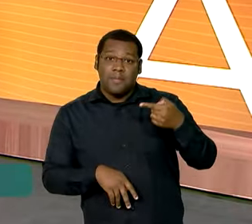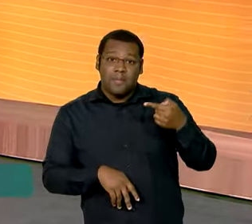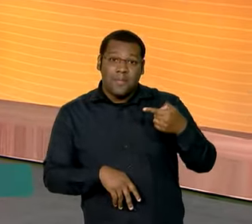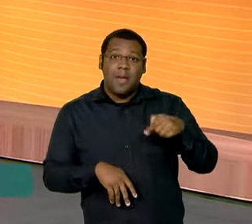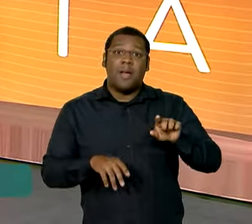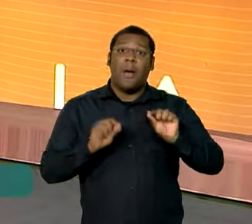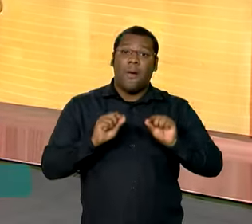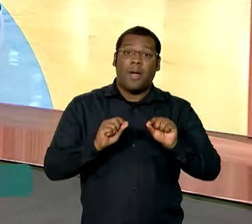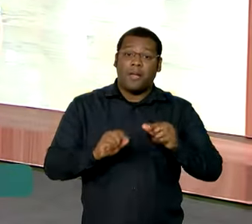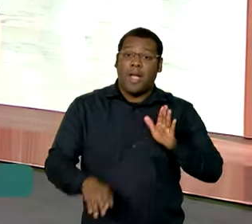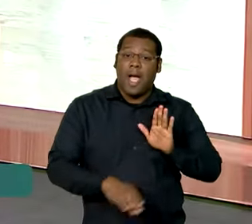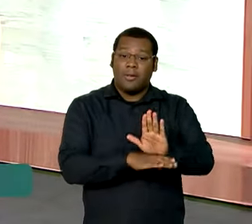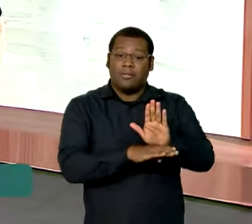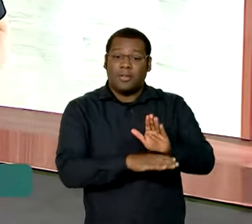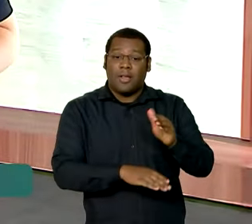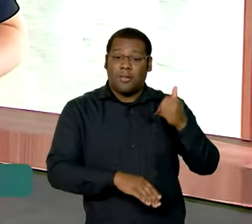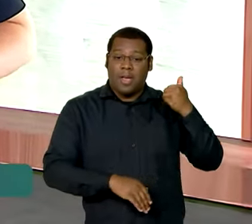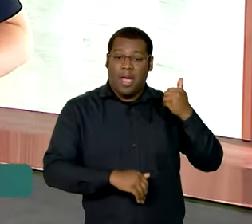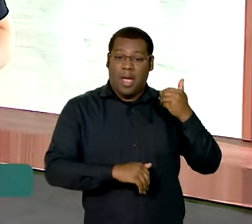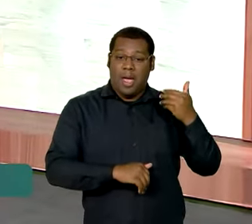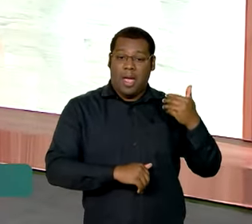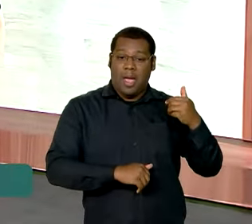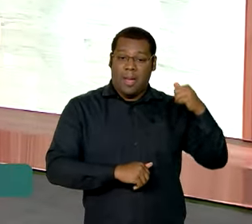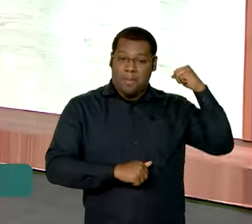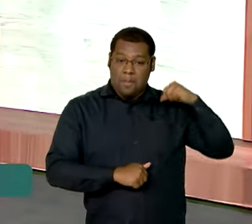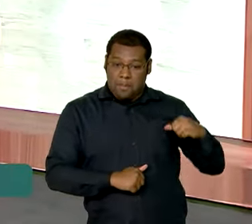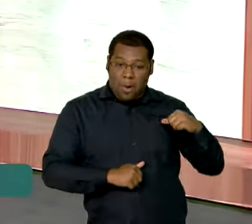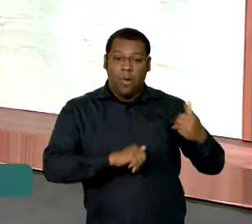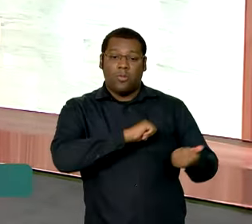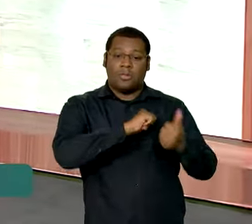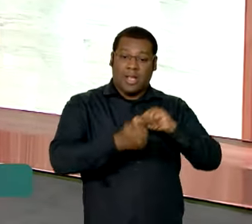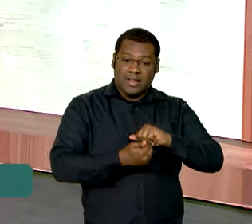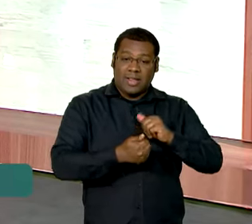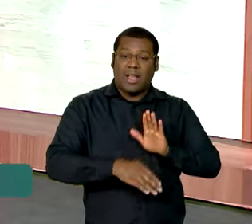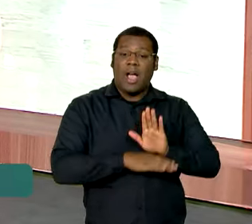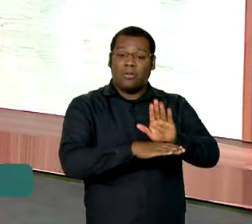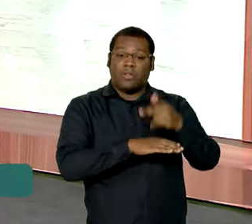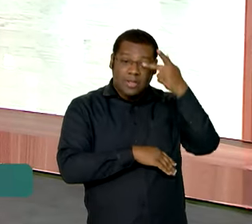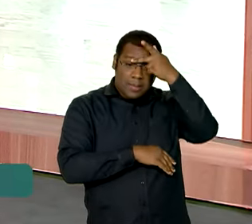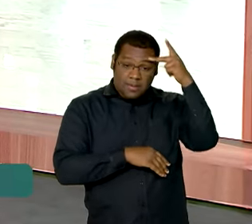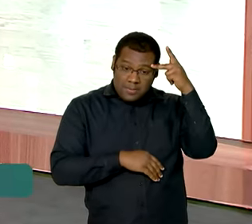guias. Vamos saber os detalhes com a repórter Jéssica Gonçalves. Bom dia, Jéssica.